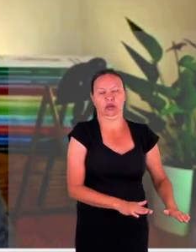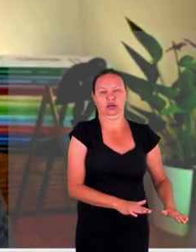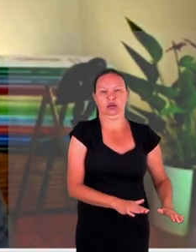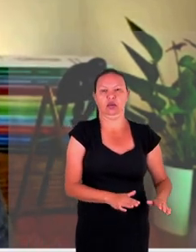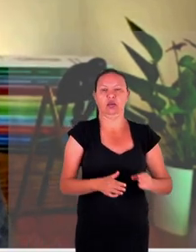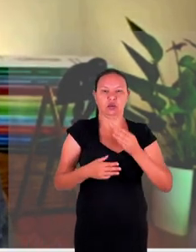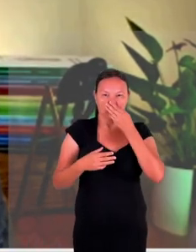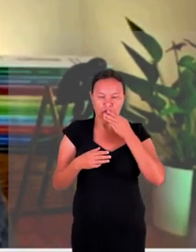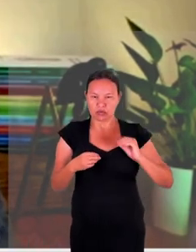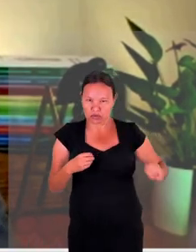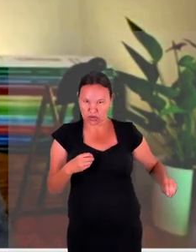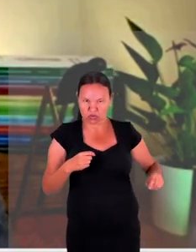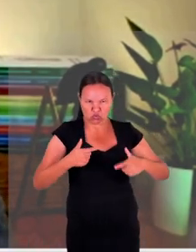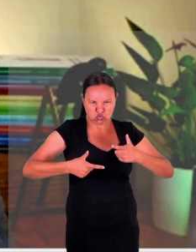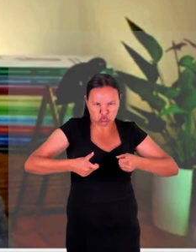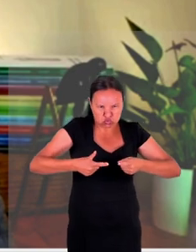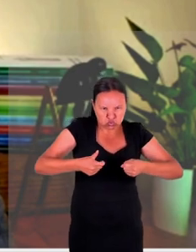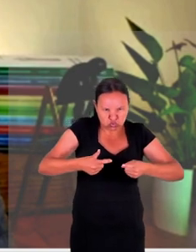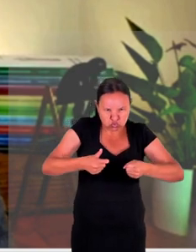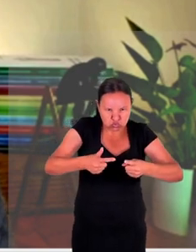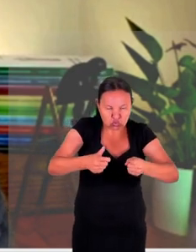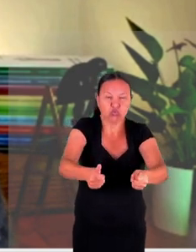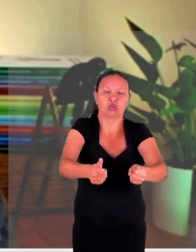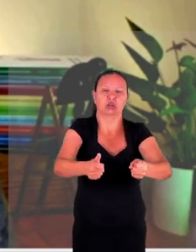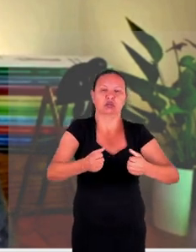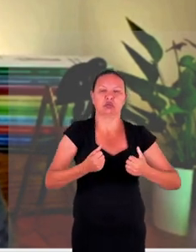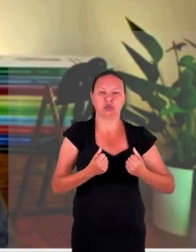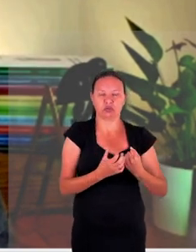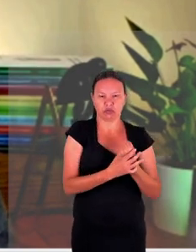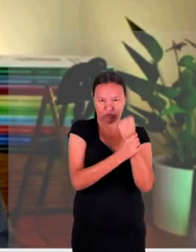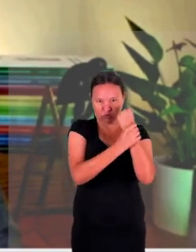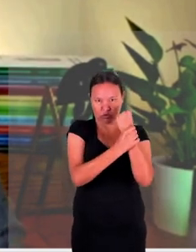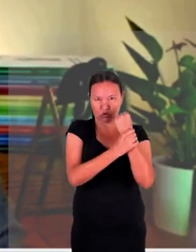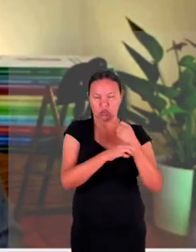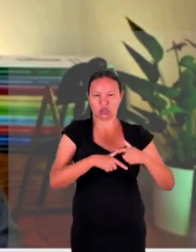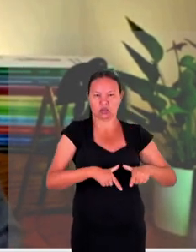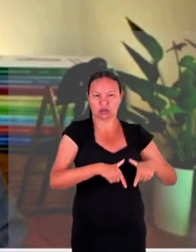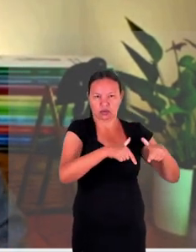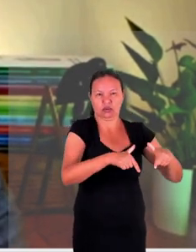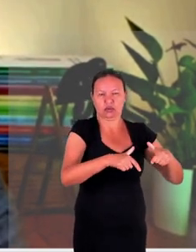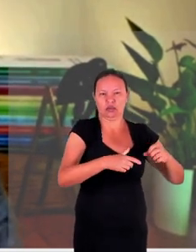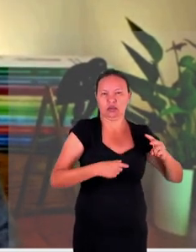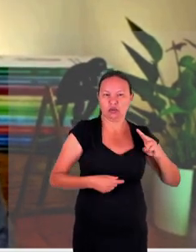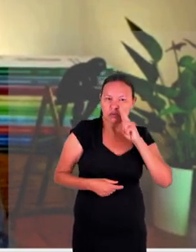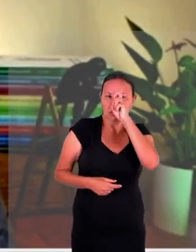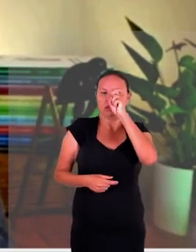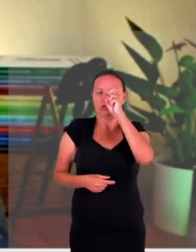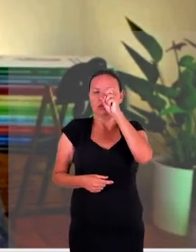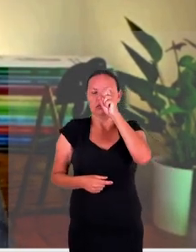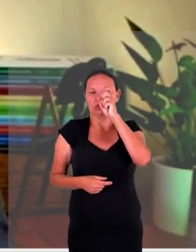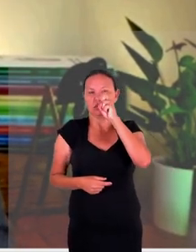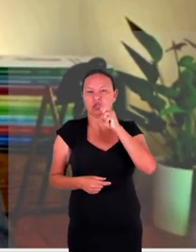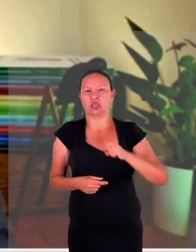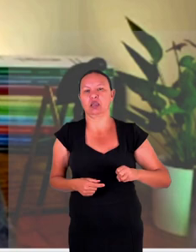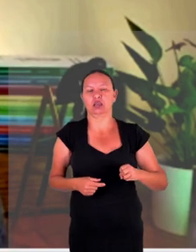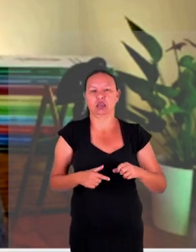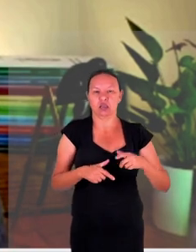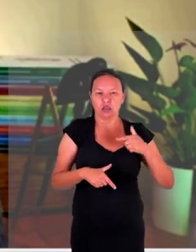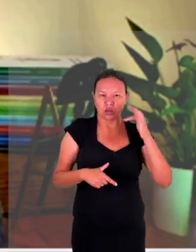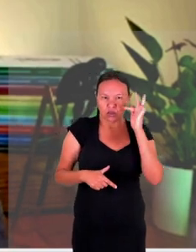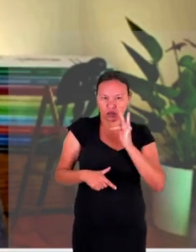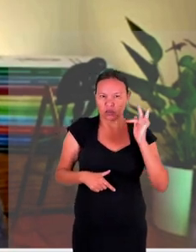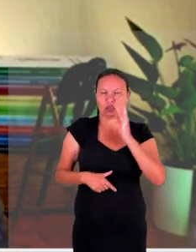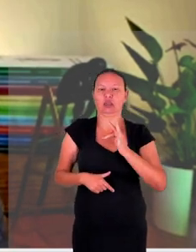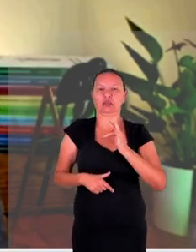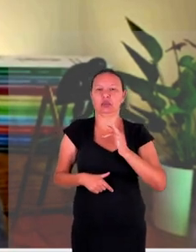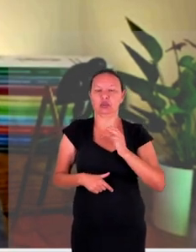eliminar o terrorismo através do uso da força porque isso acaba retroalimentando novas forças academicamente